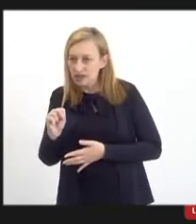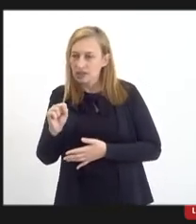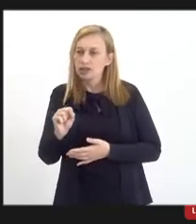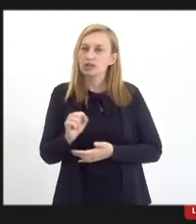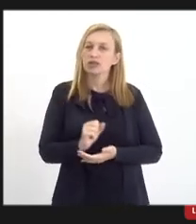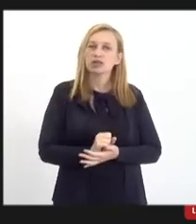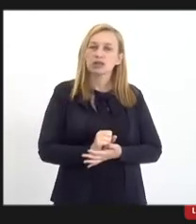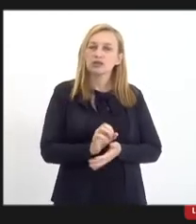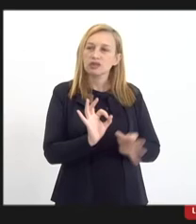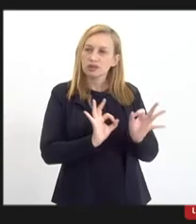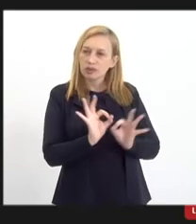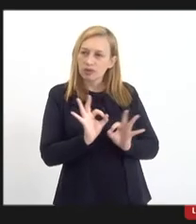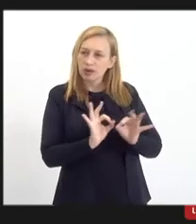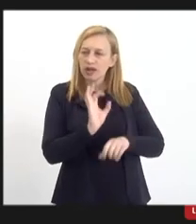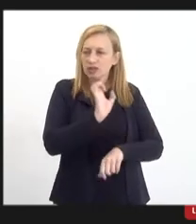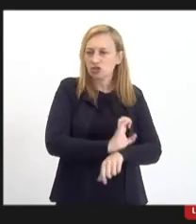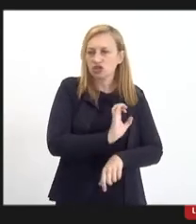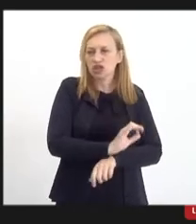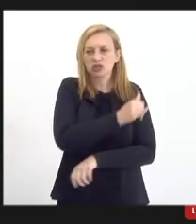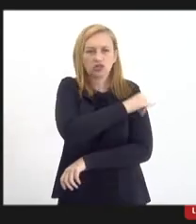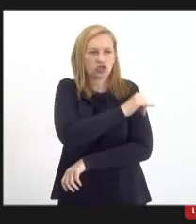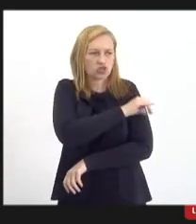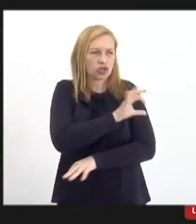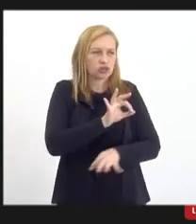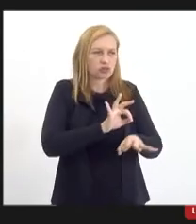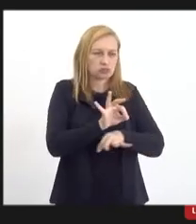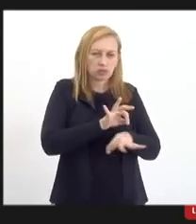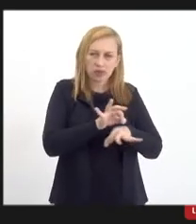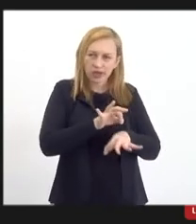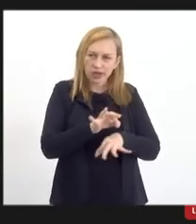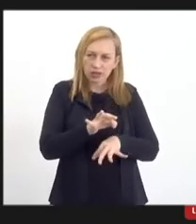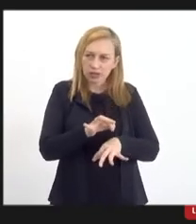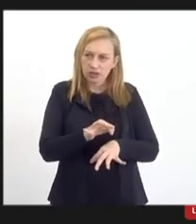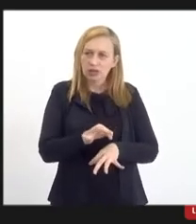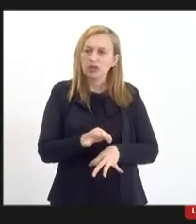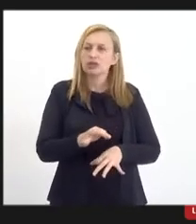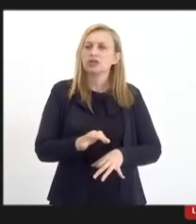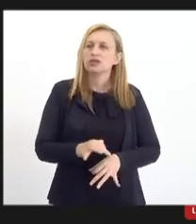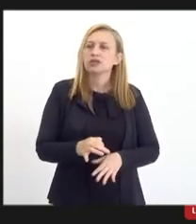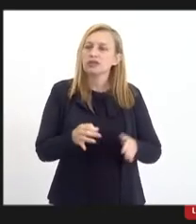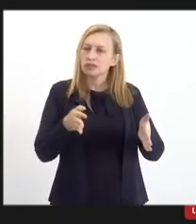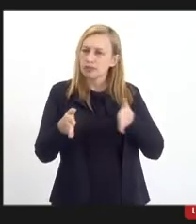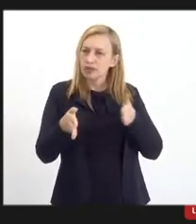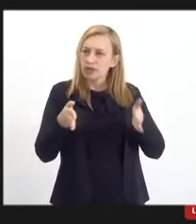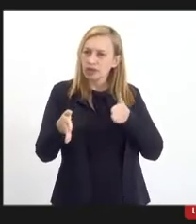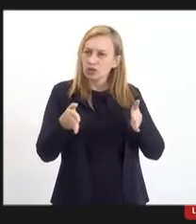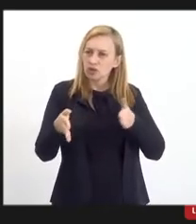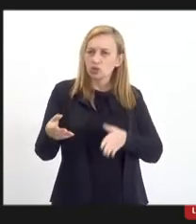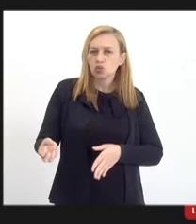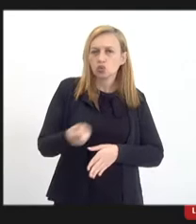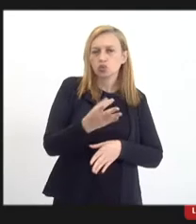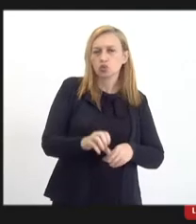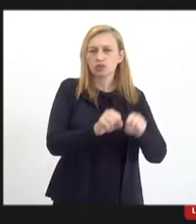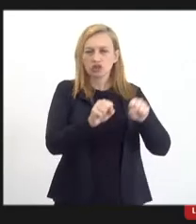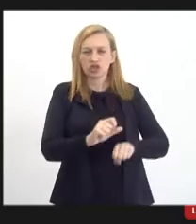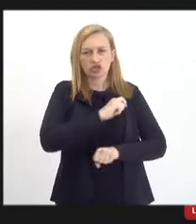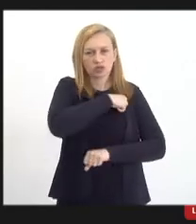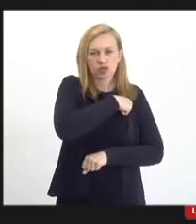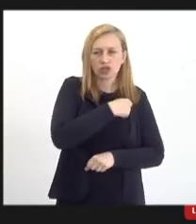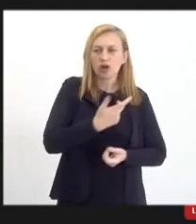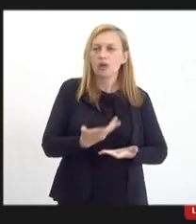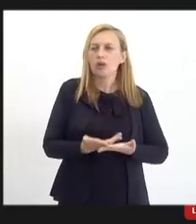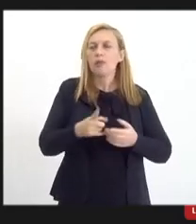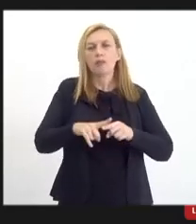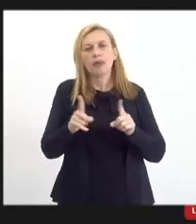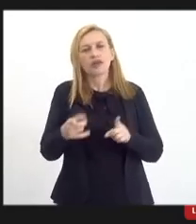lógico, o Estado do Rio de Janeiro está concretizando essa fase ainda do novo regime, mas eu